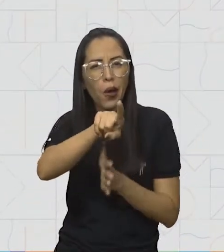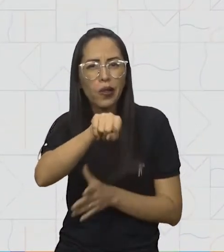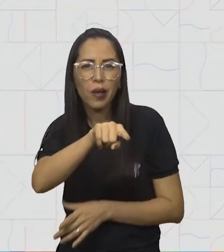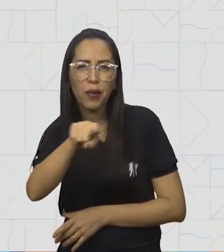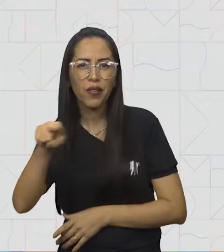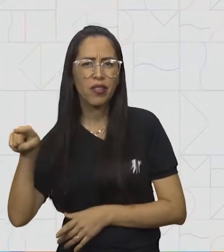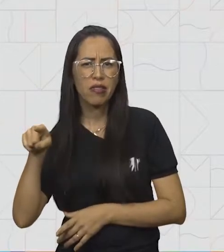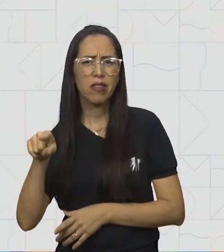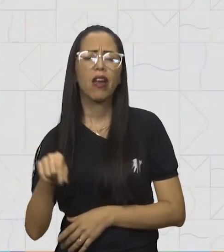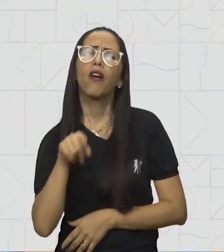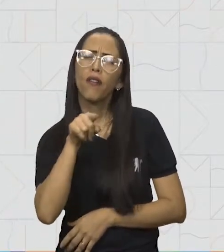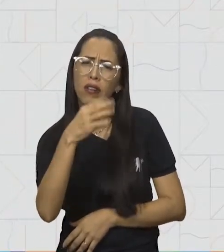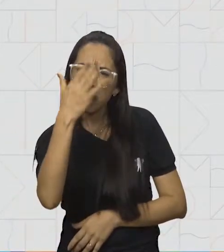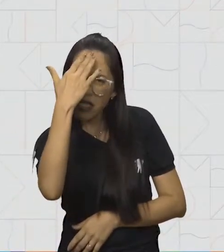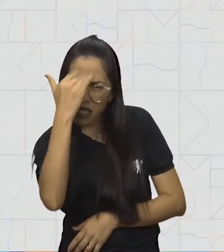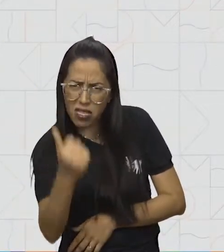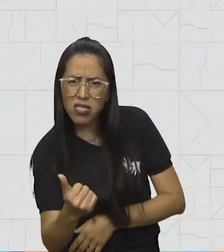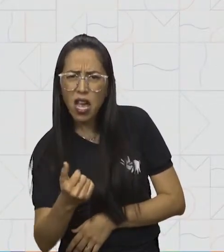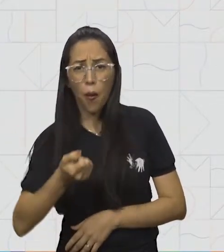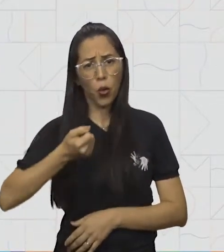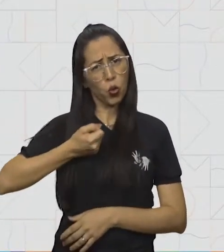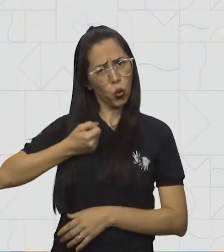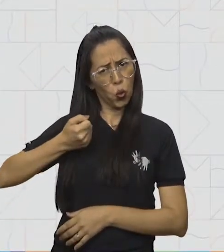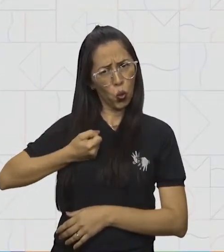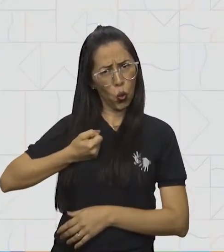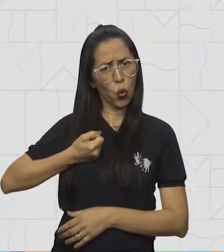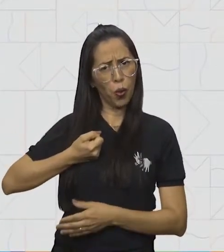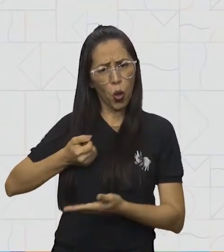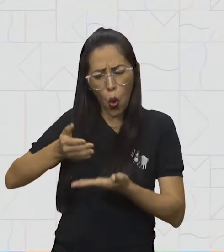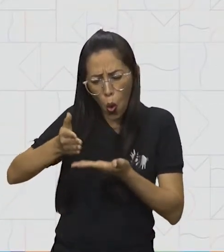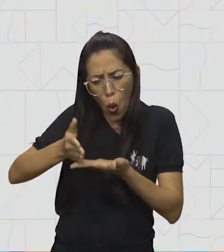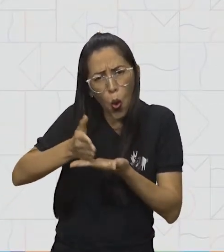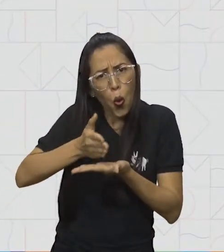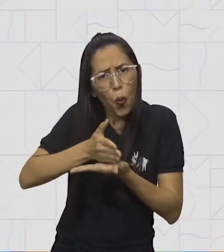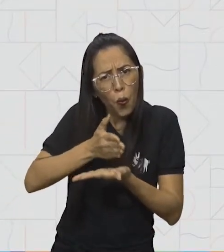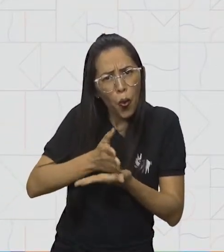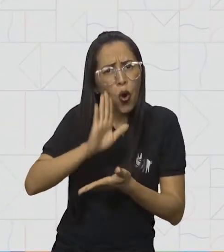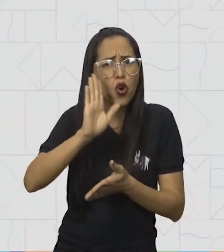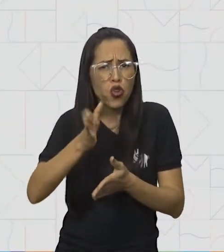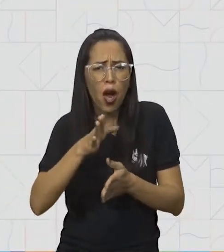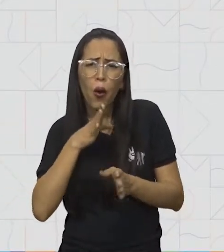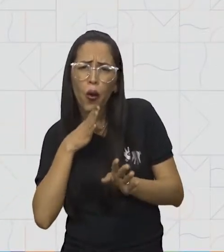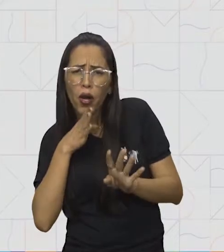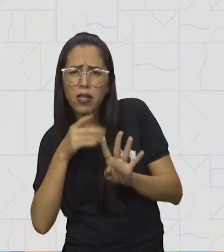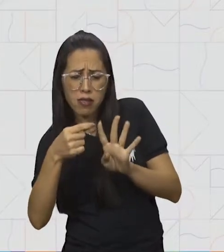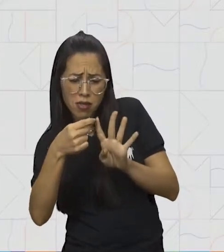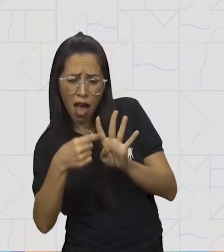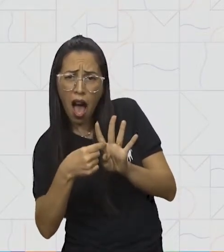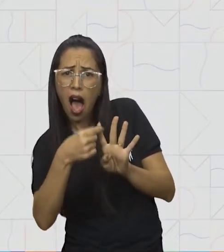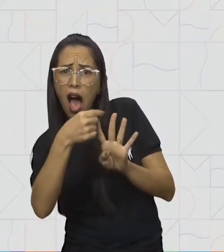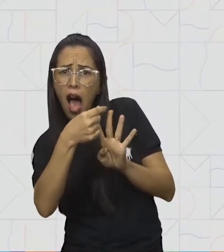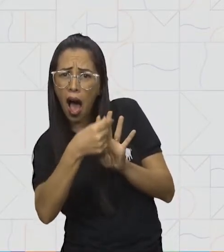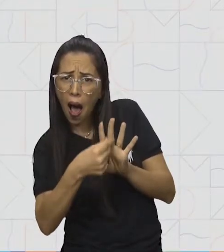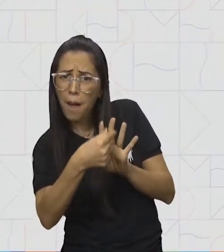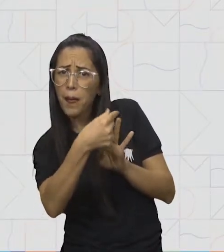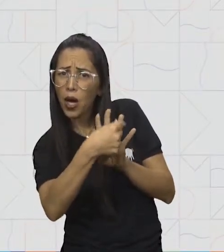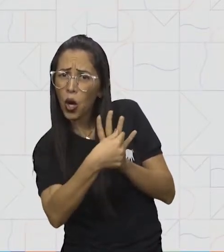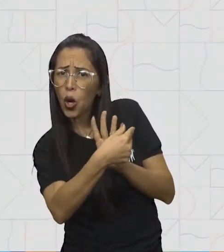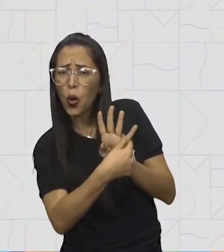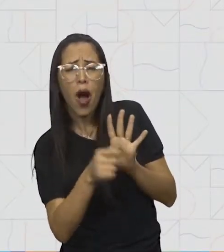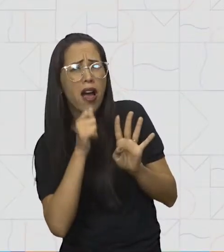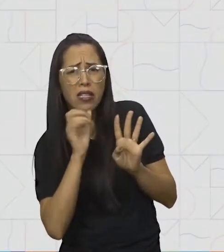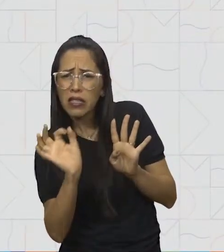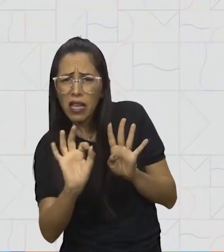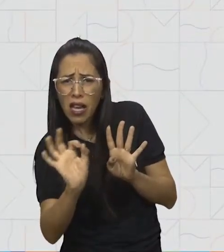vocês. E vocês sabem compor os números? Já viram o ábaco? Brincaram com ele? Ainda não?